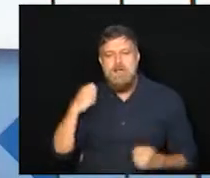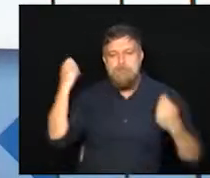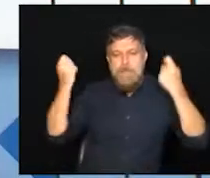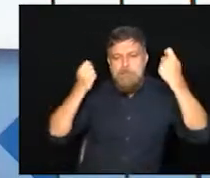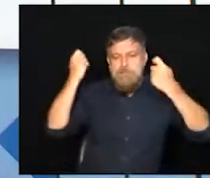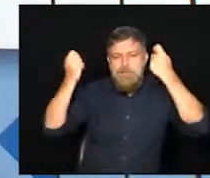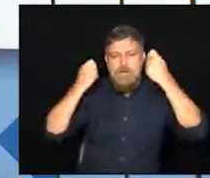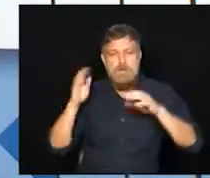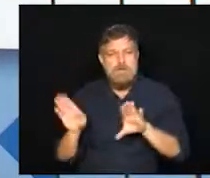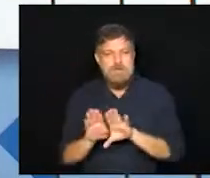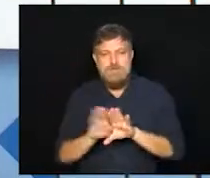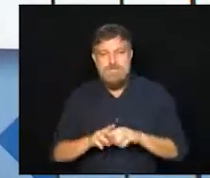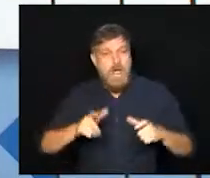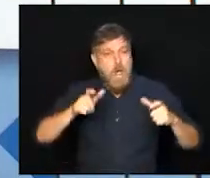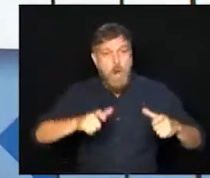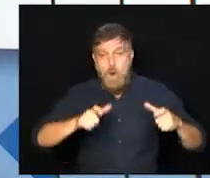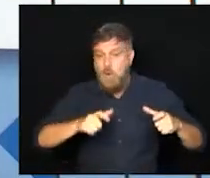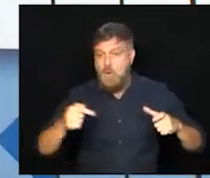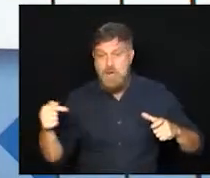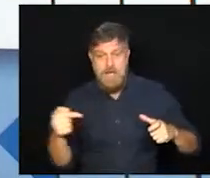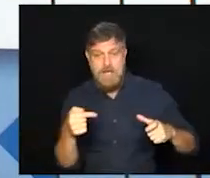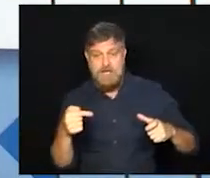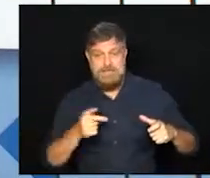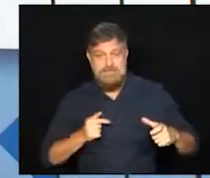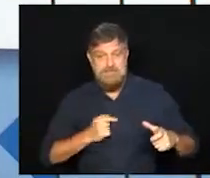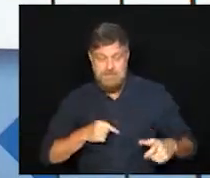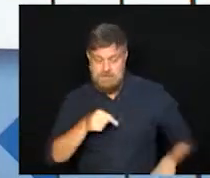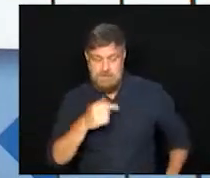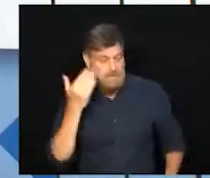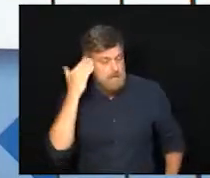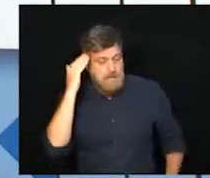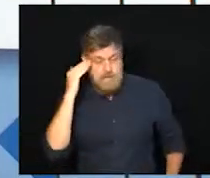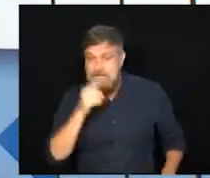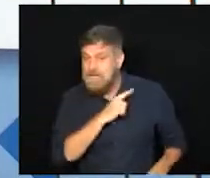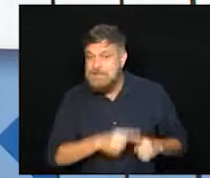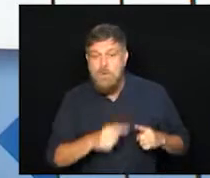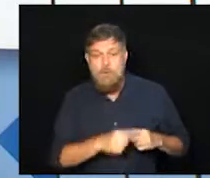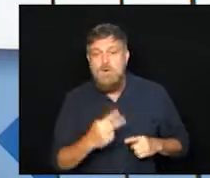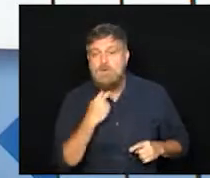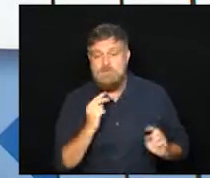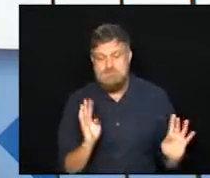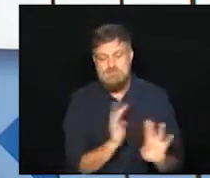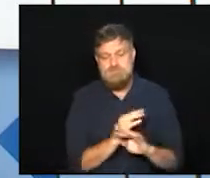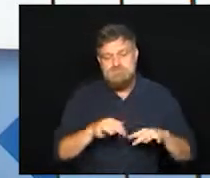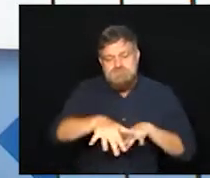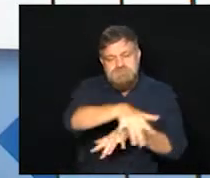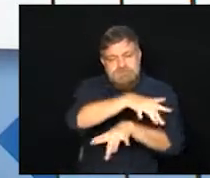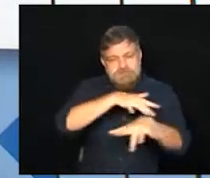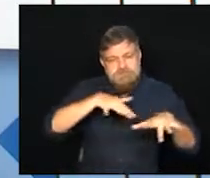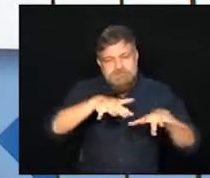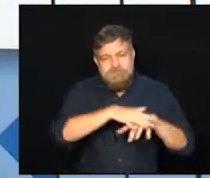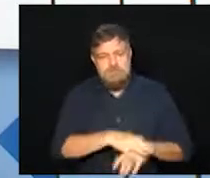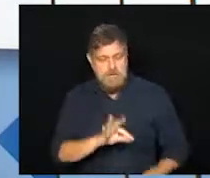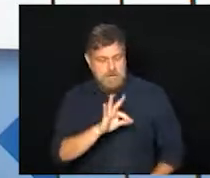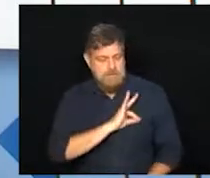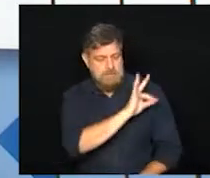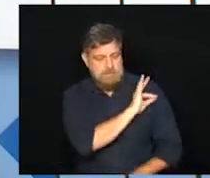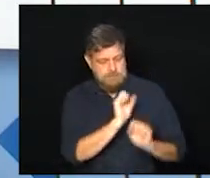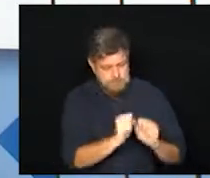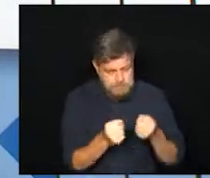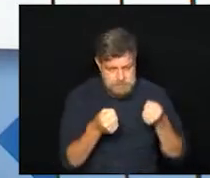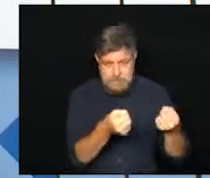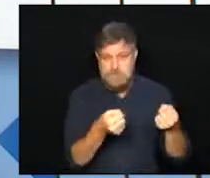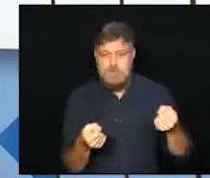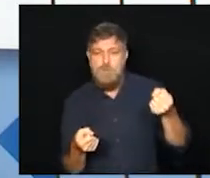e outros locais que foram entendidos como aglomeração. É um reforço do patrulhamento de